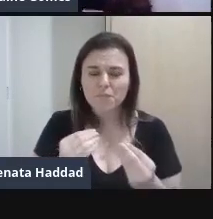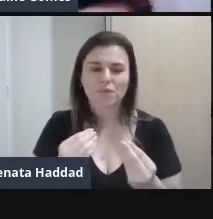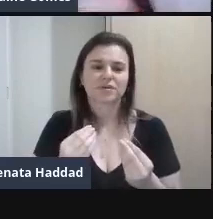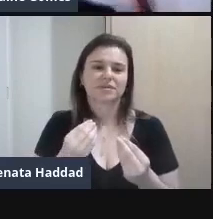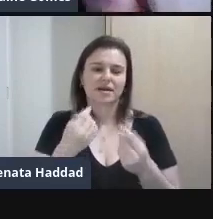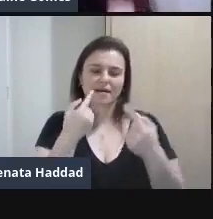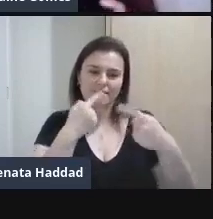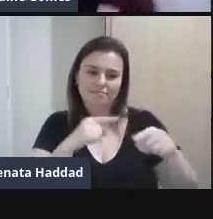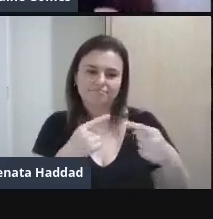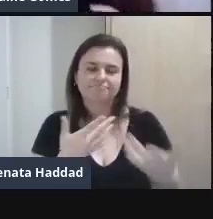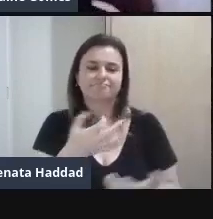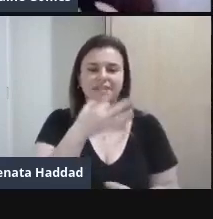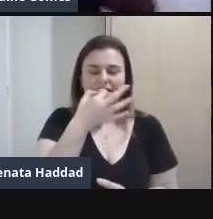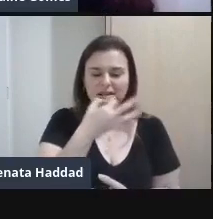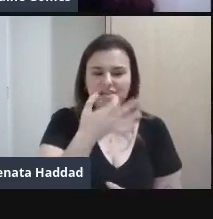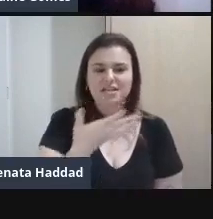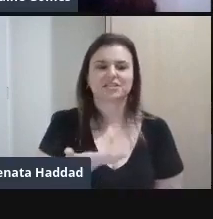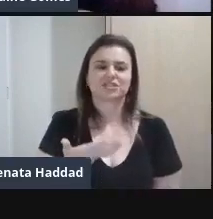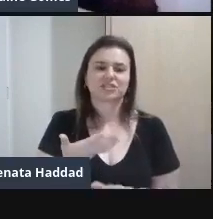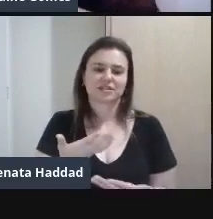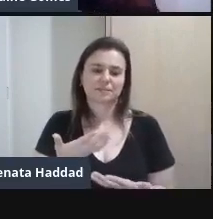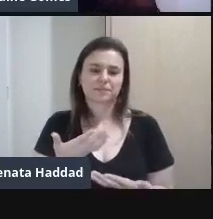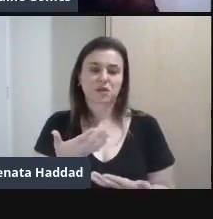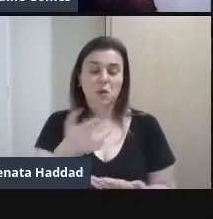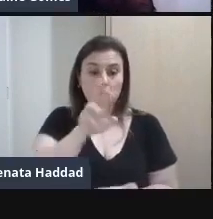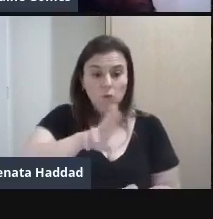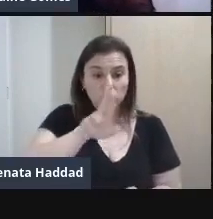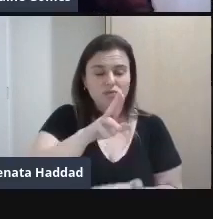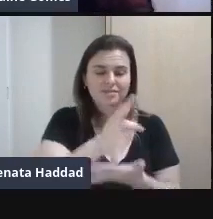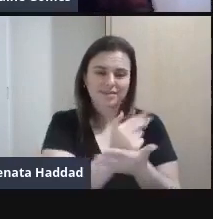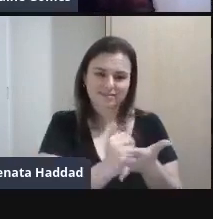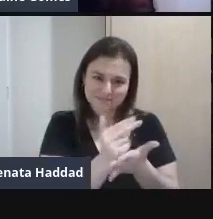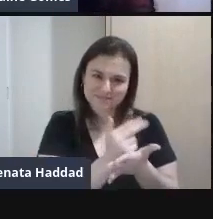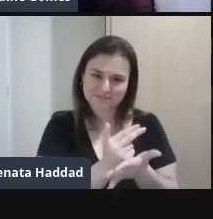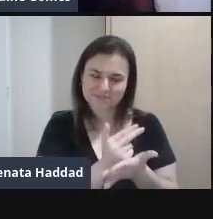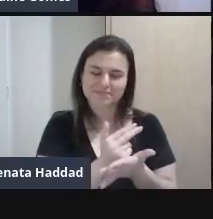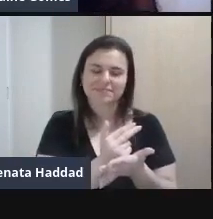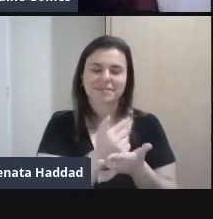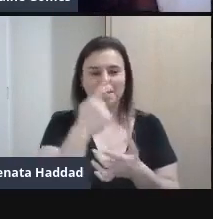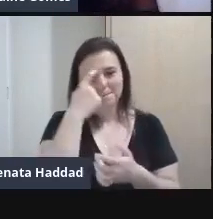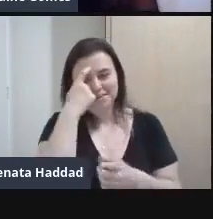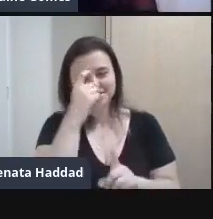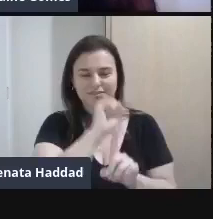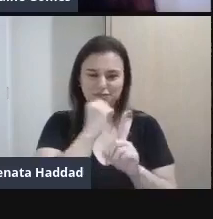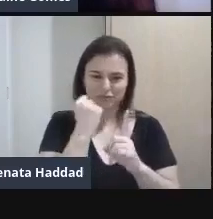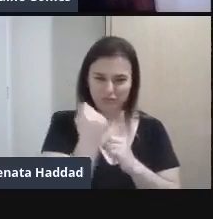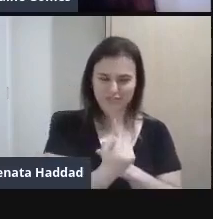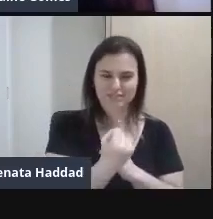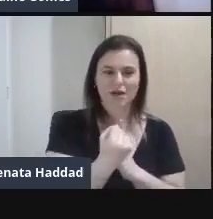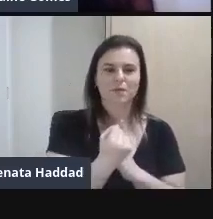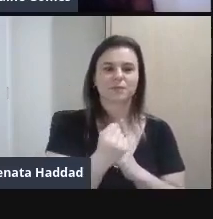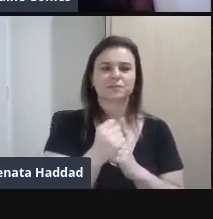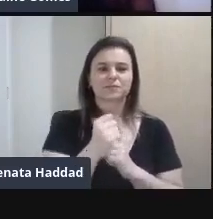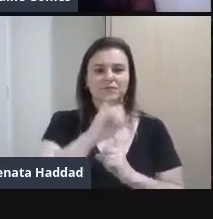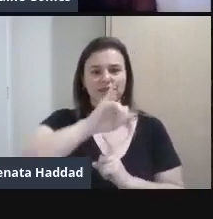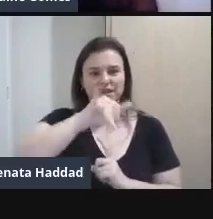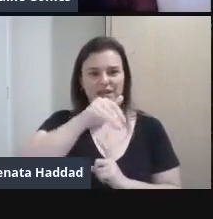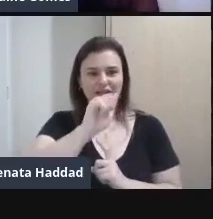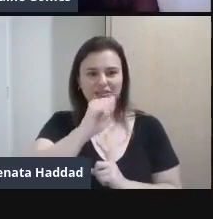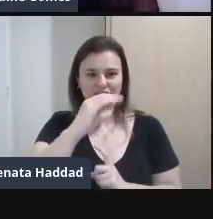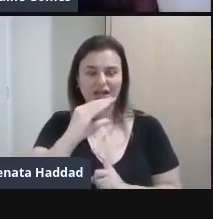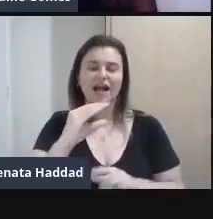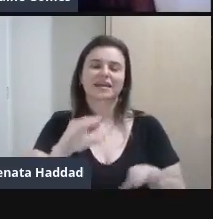Então mais uma vez A função social Da obra de arte E a Jacqueline Lerner Também Também foi